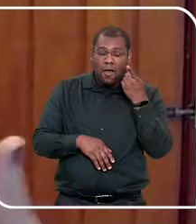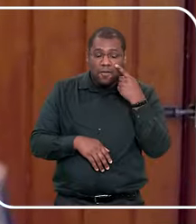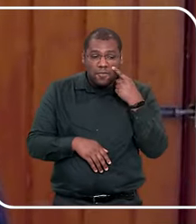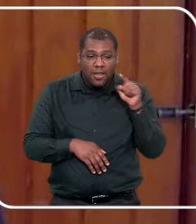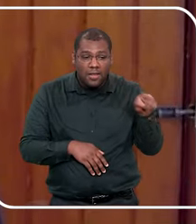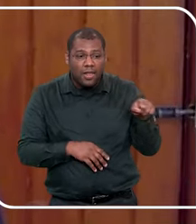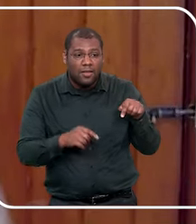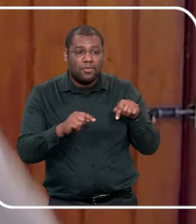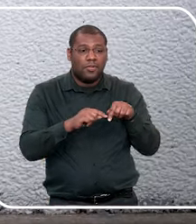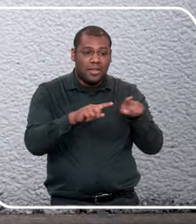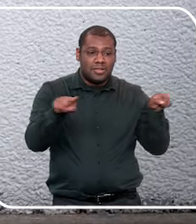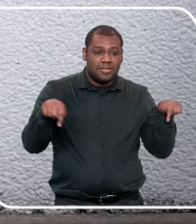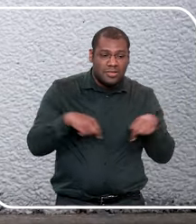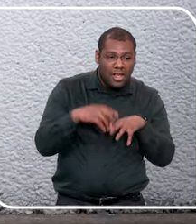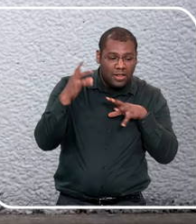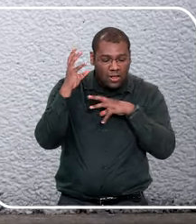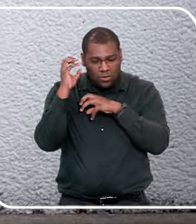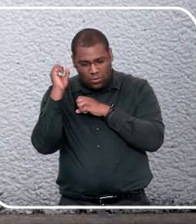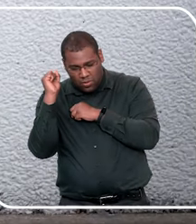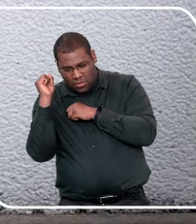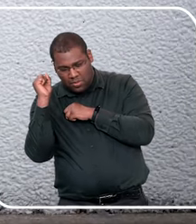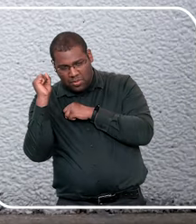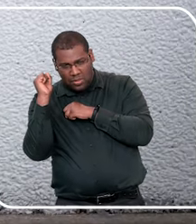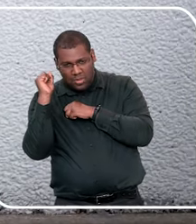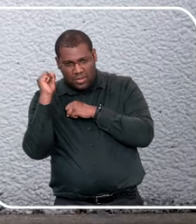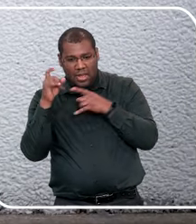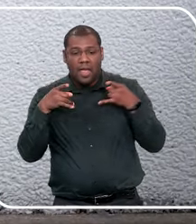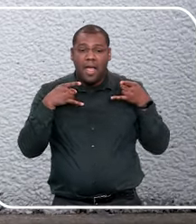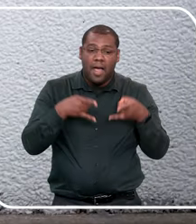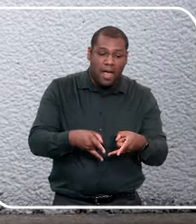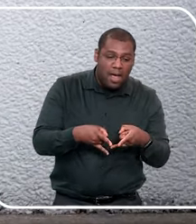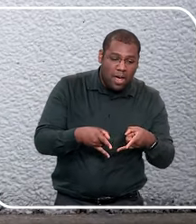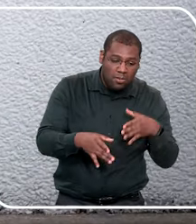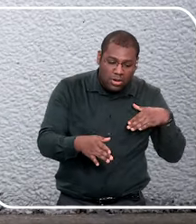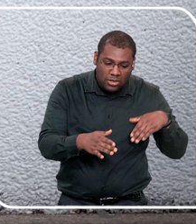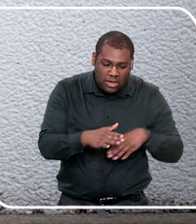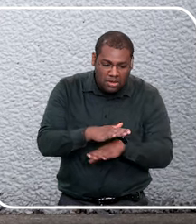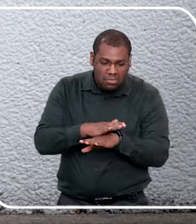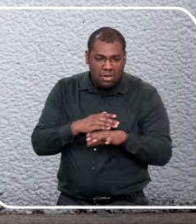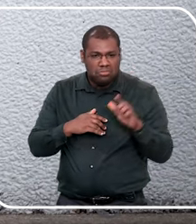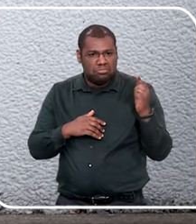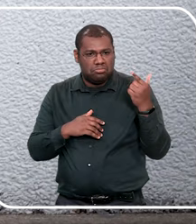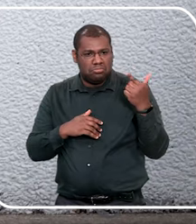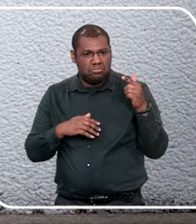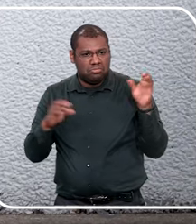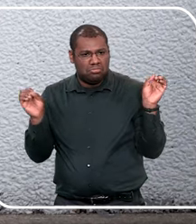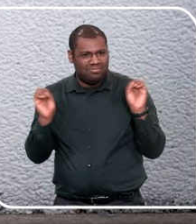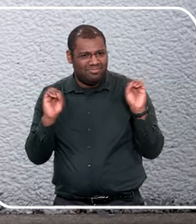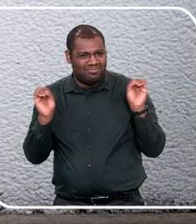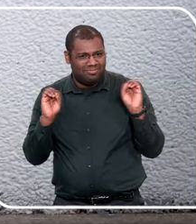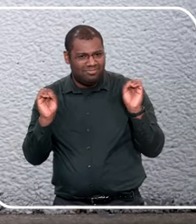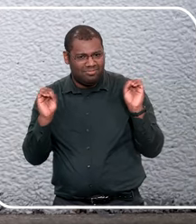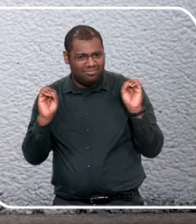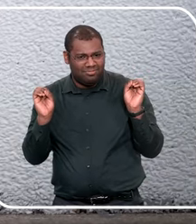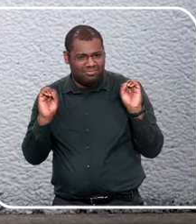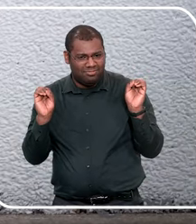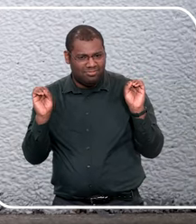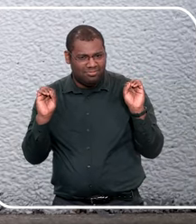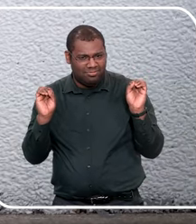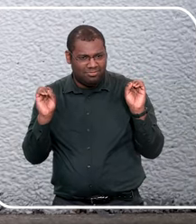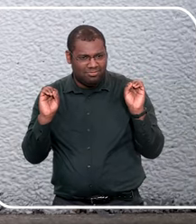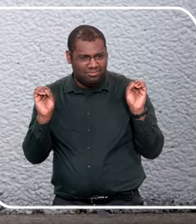porque o conhecimento transforma, então quando a criança vem, todo o comportamento de uma criança é sinal de algum sofrimento,